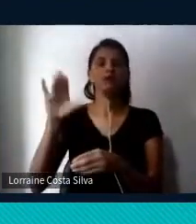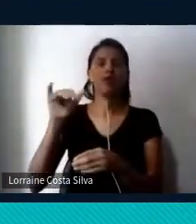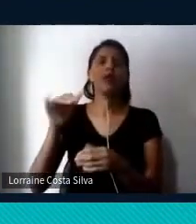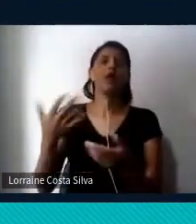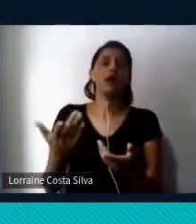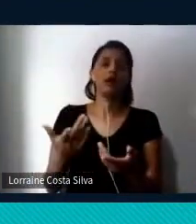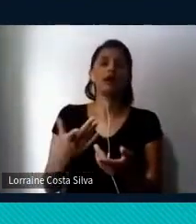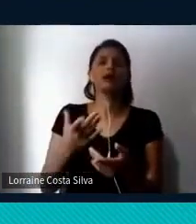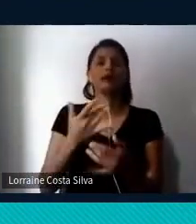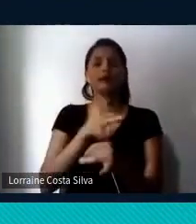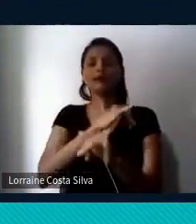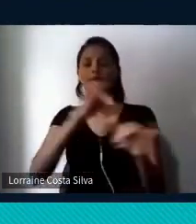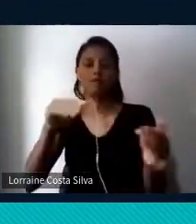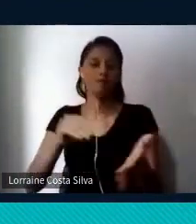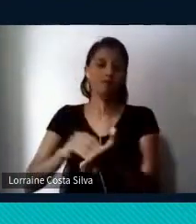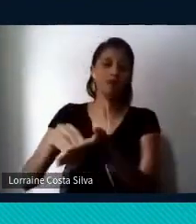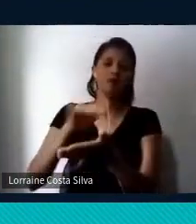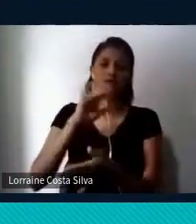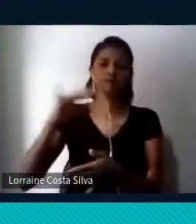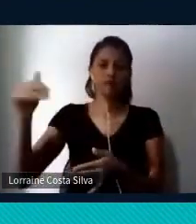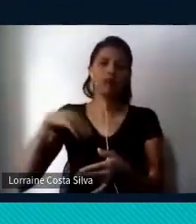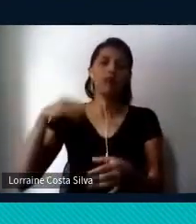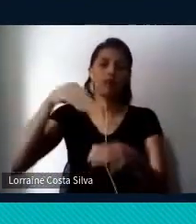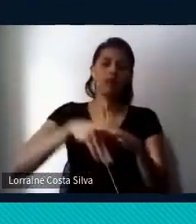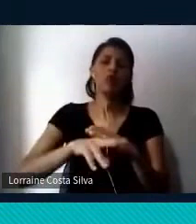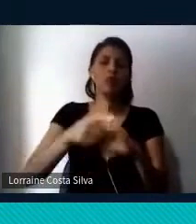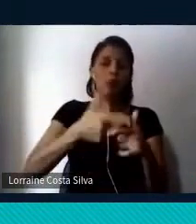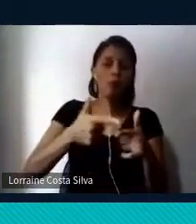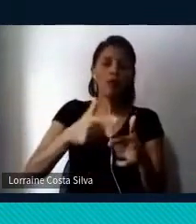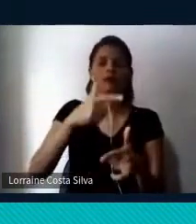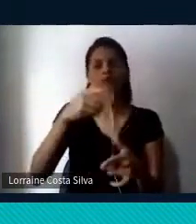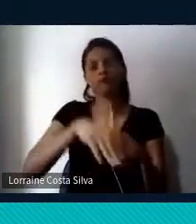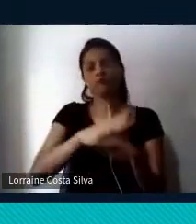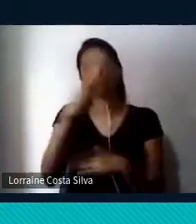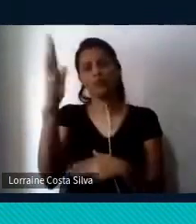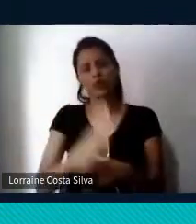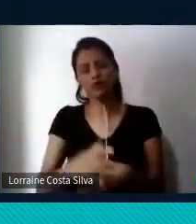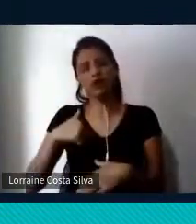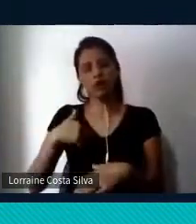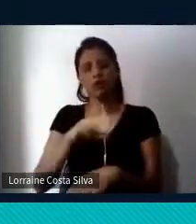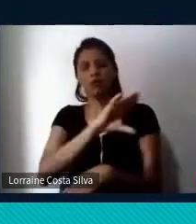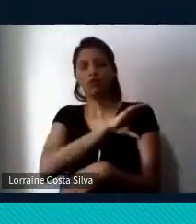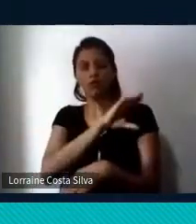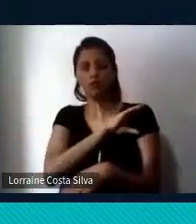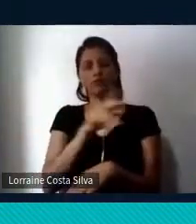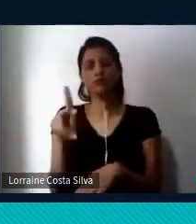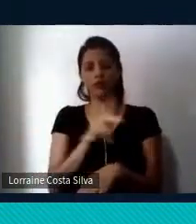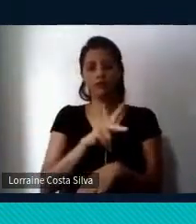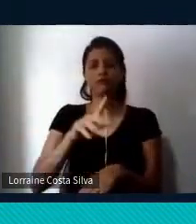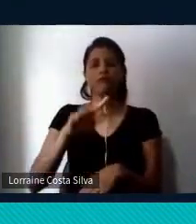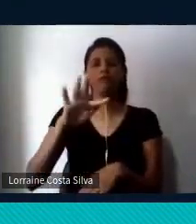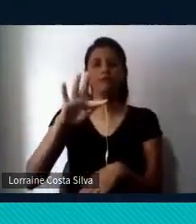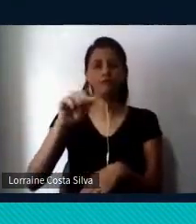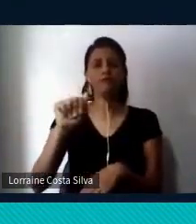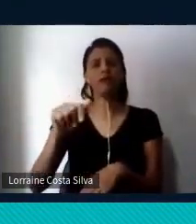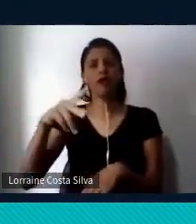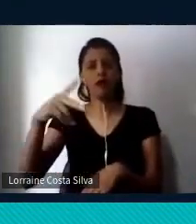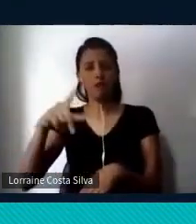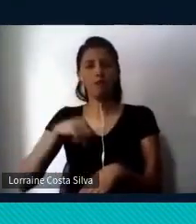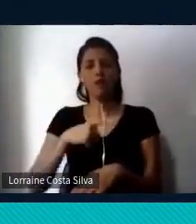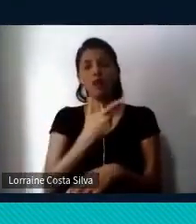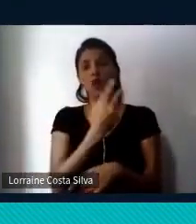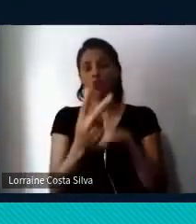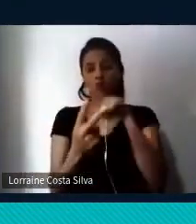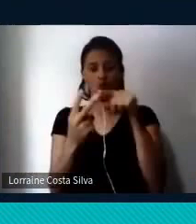um problema público no Brasil. Eu coordeno esse projeto como professor da FAC. Dois outros alunos doutorandos que